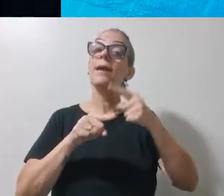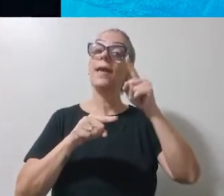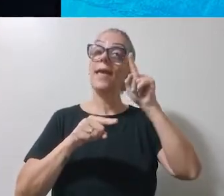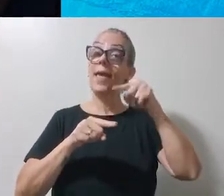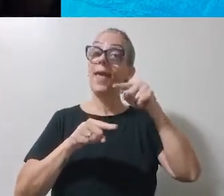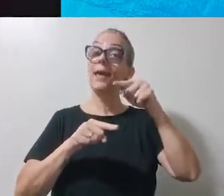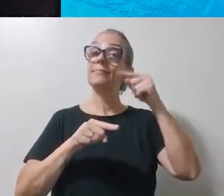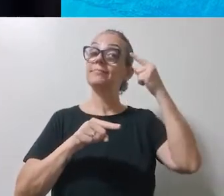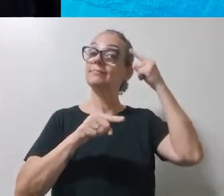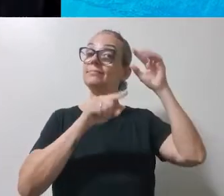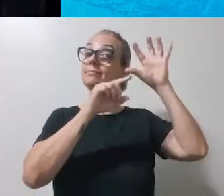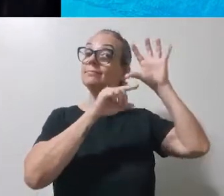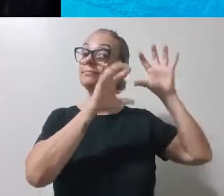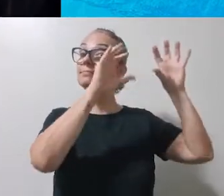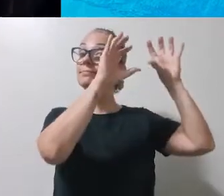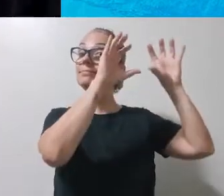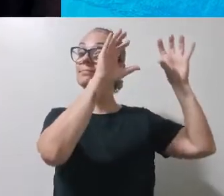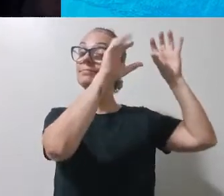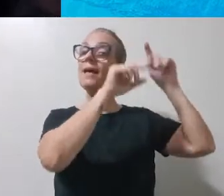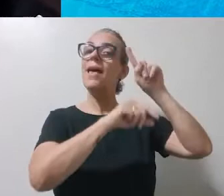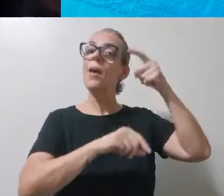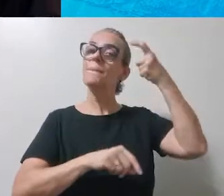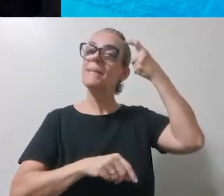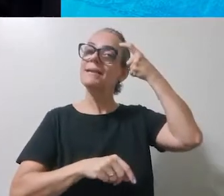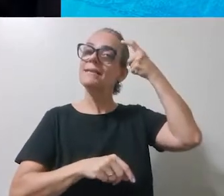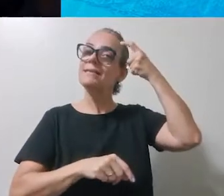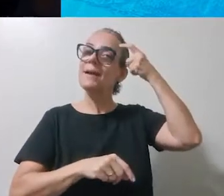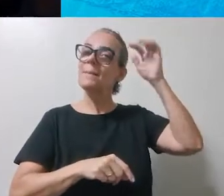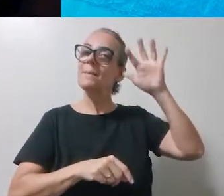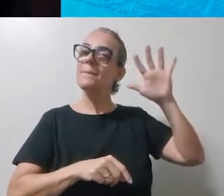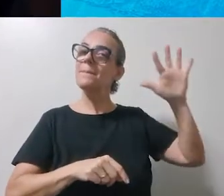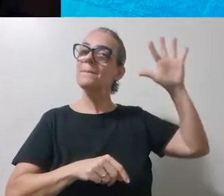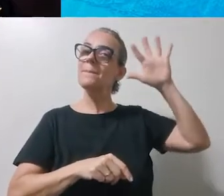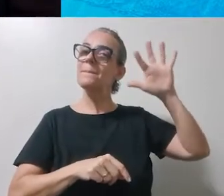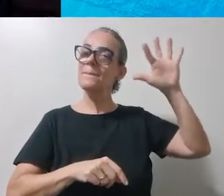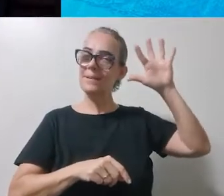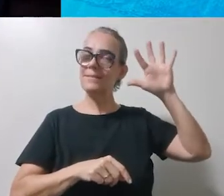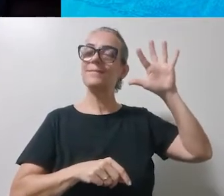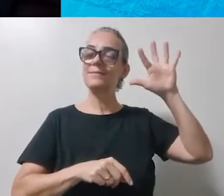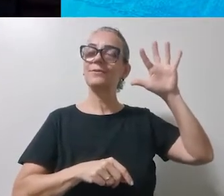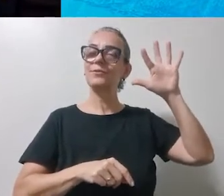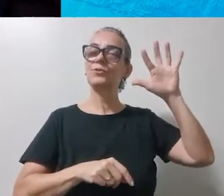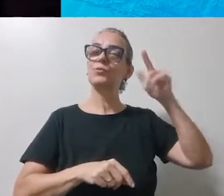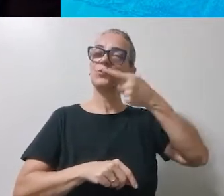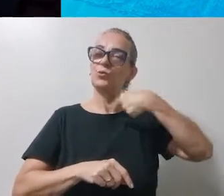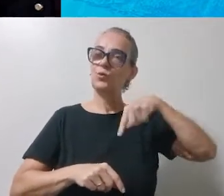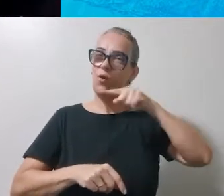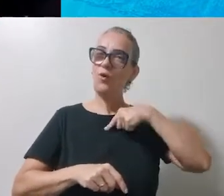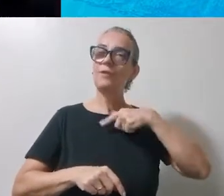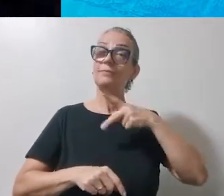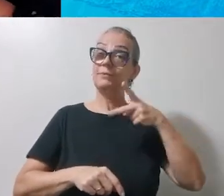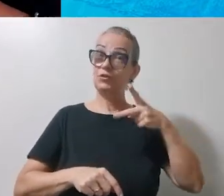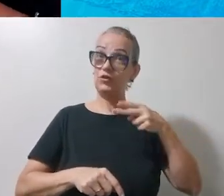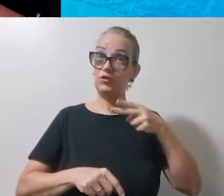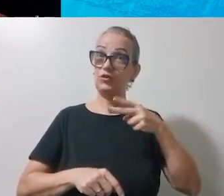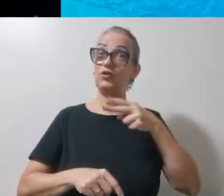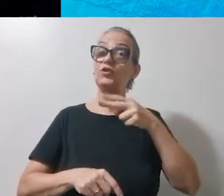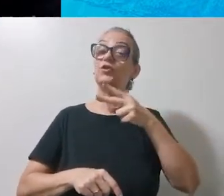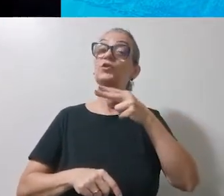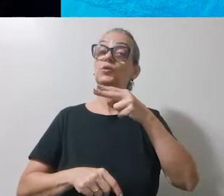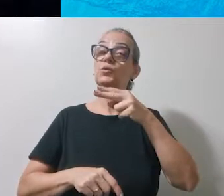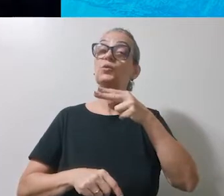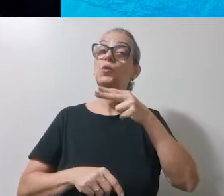E aí nós vamos pegar a tesoura e vamos recortar em volta do